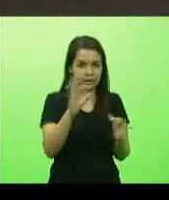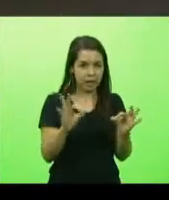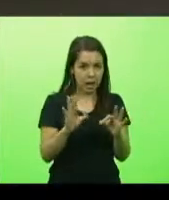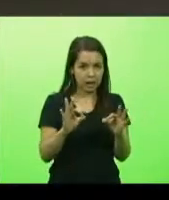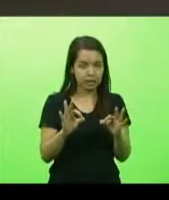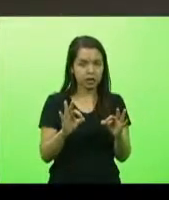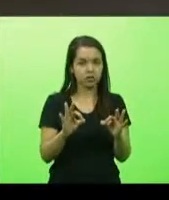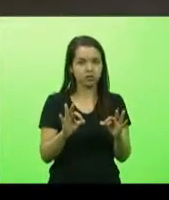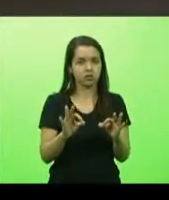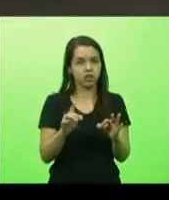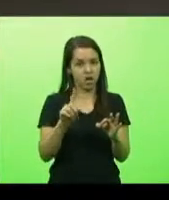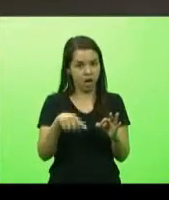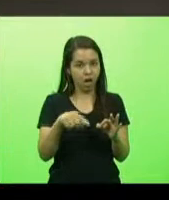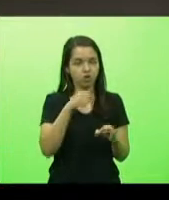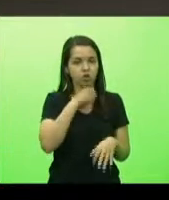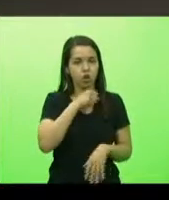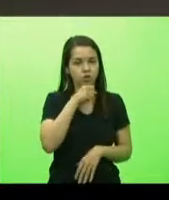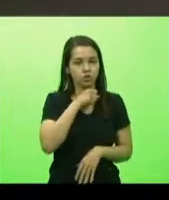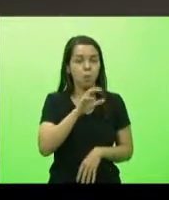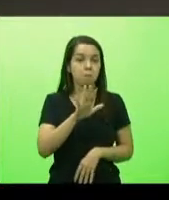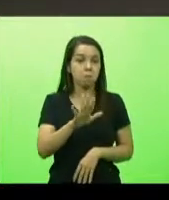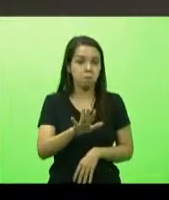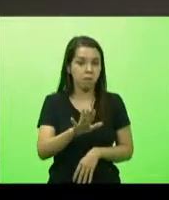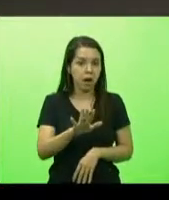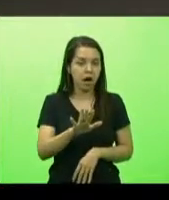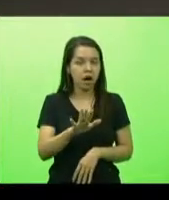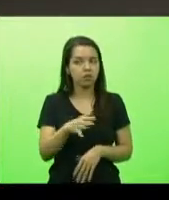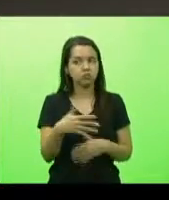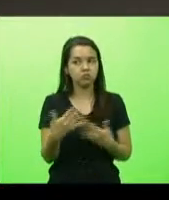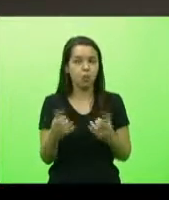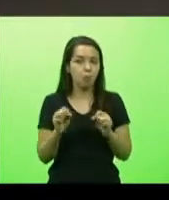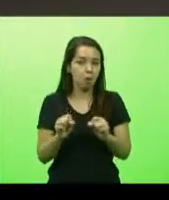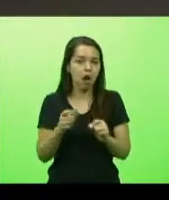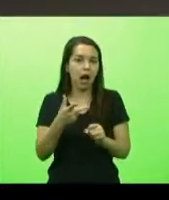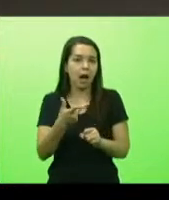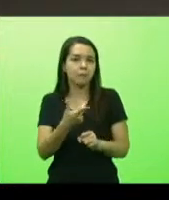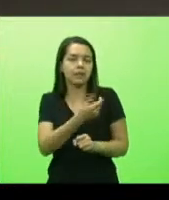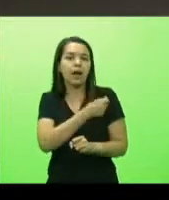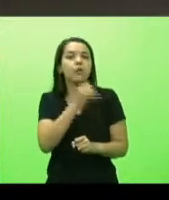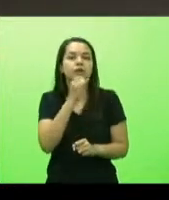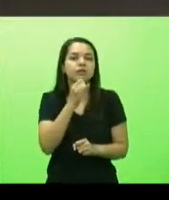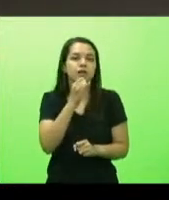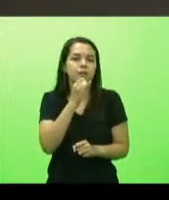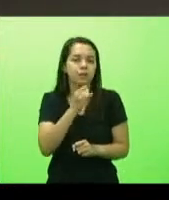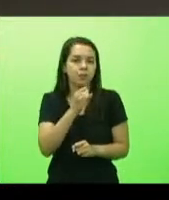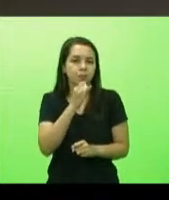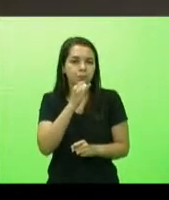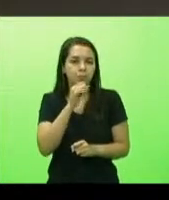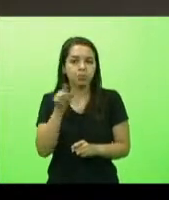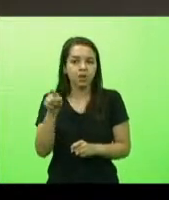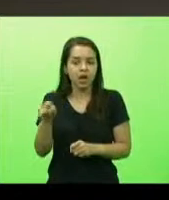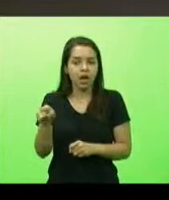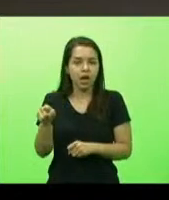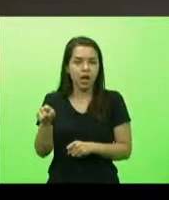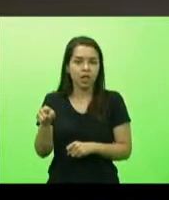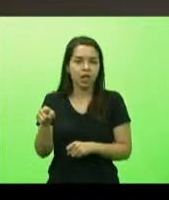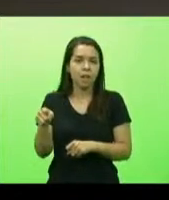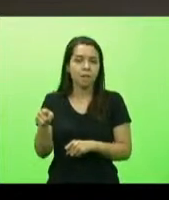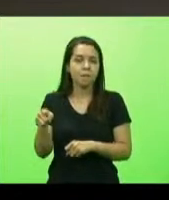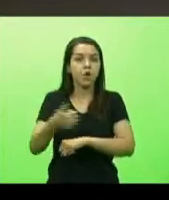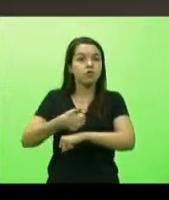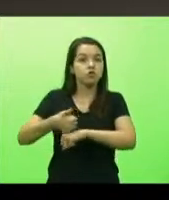ou eu aplico por exemplo no no funcionário da saúde que não está em linha da frente